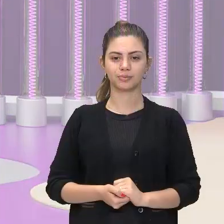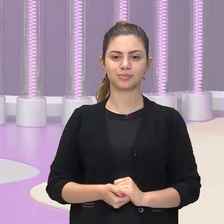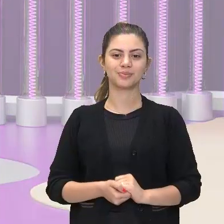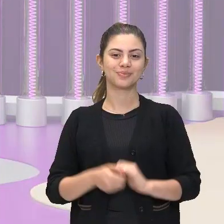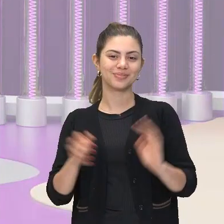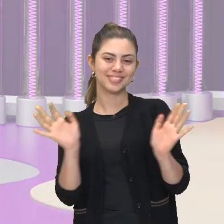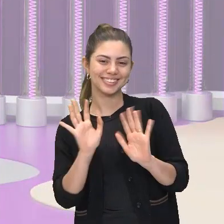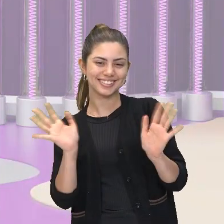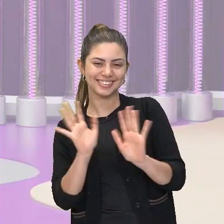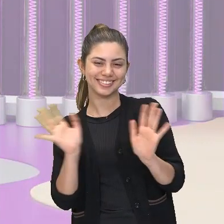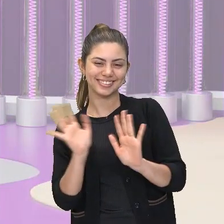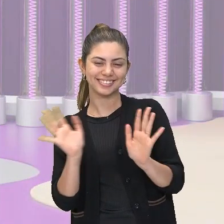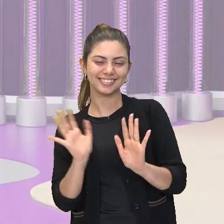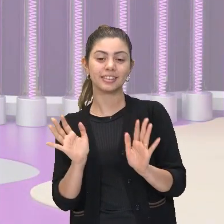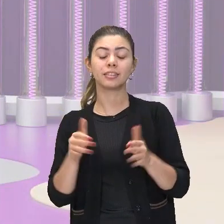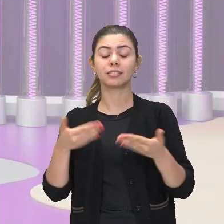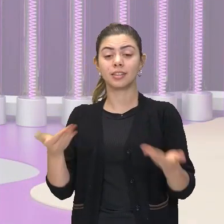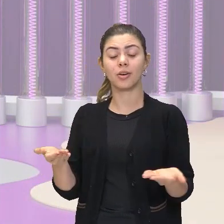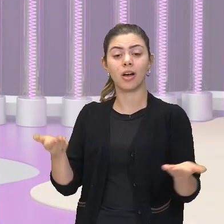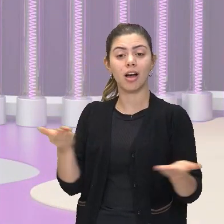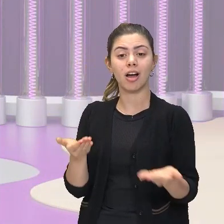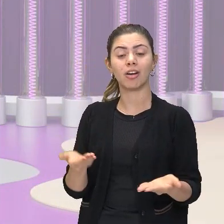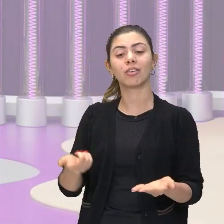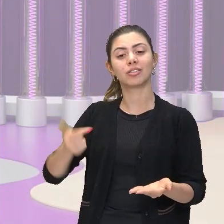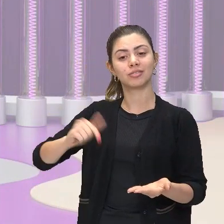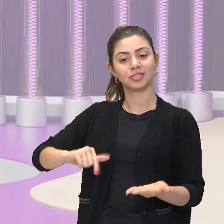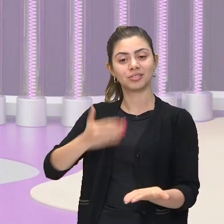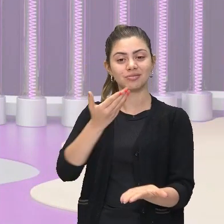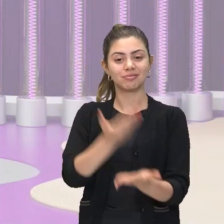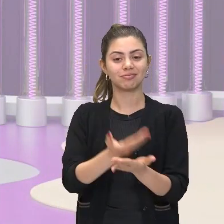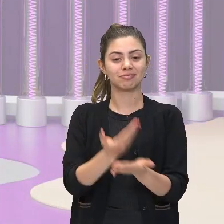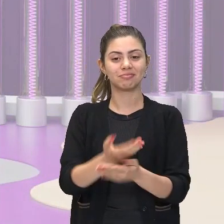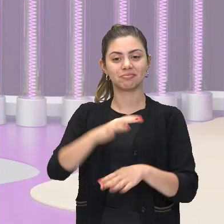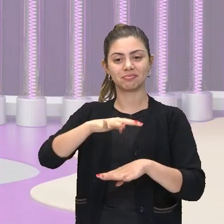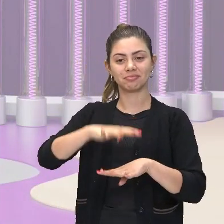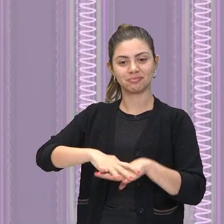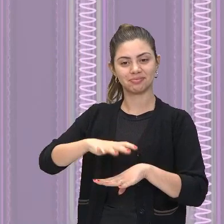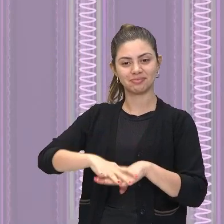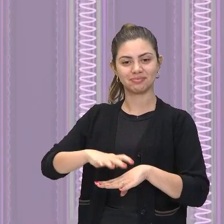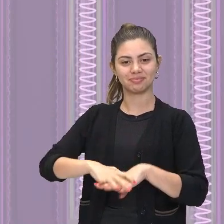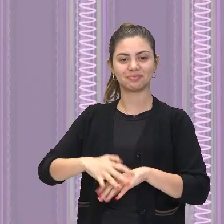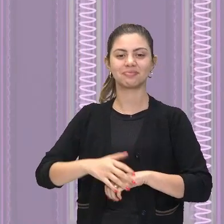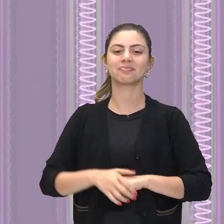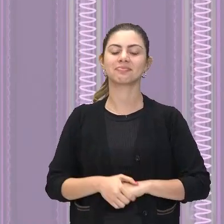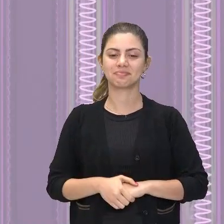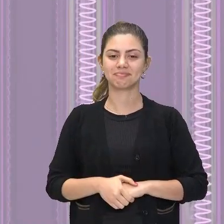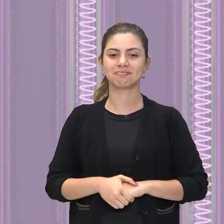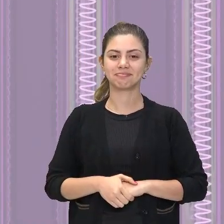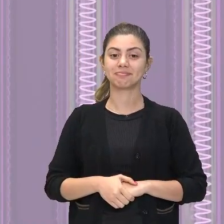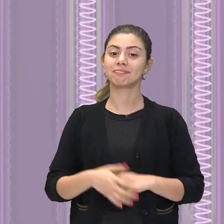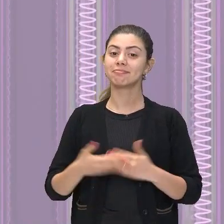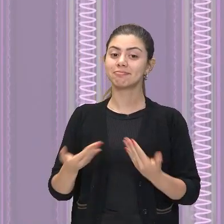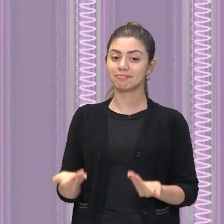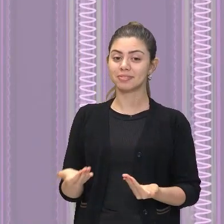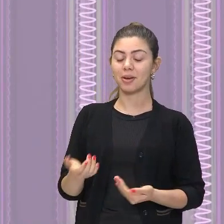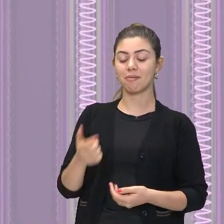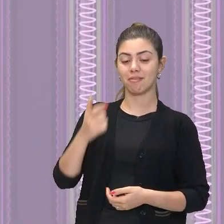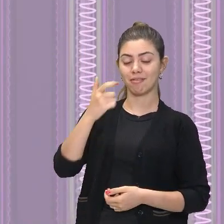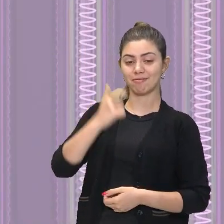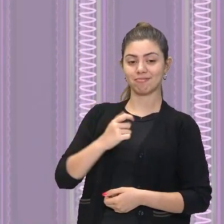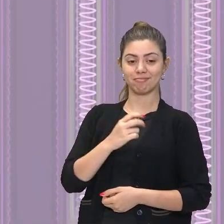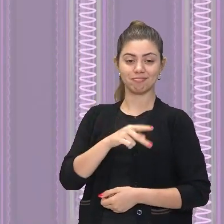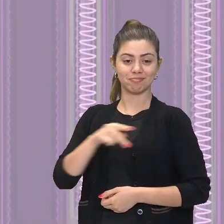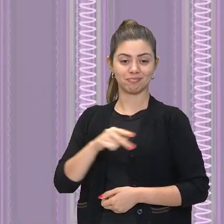Olá! Vamos mais a uma aula de matemática com o professor